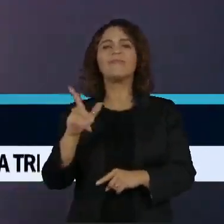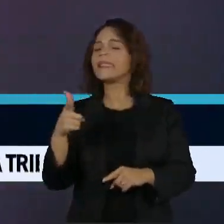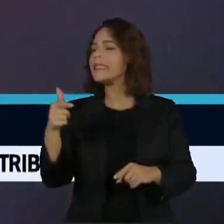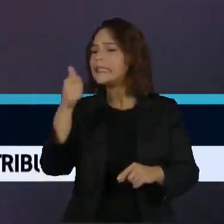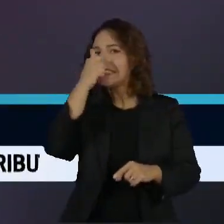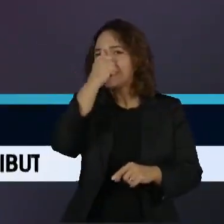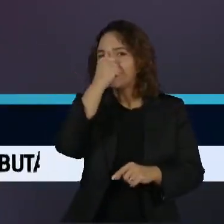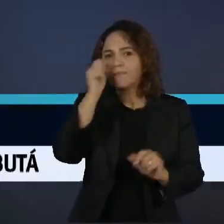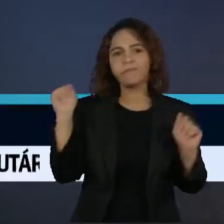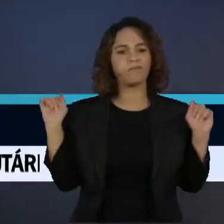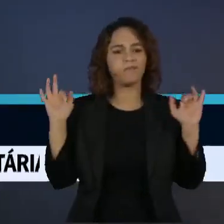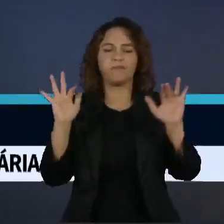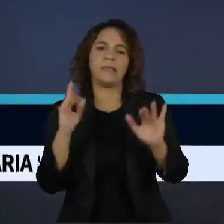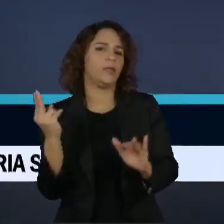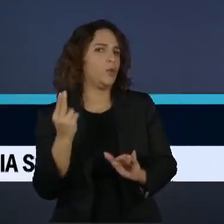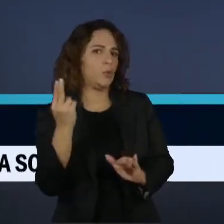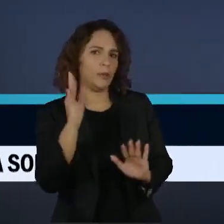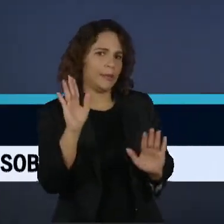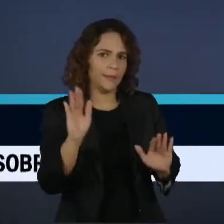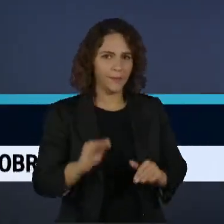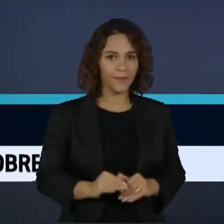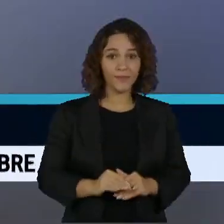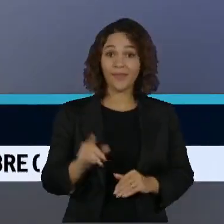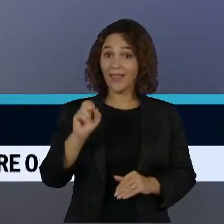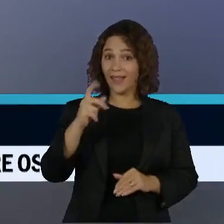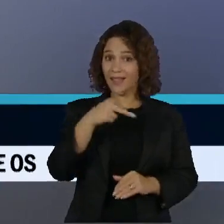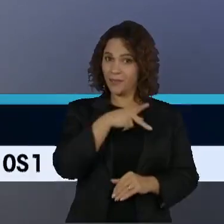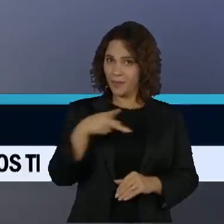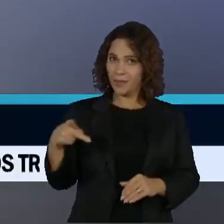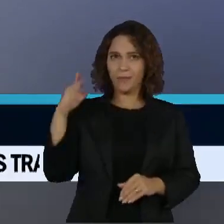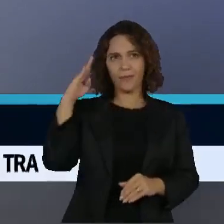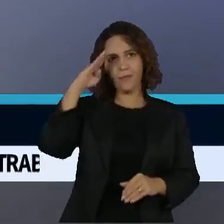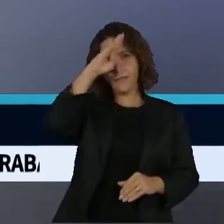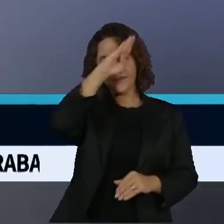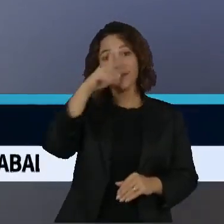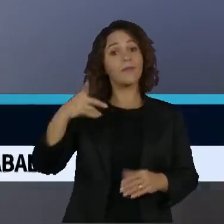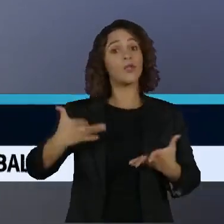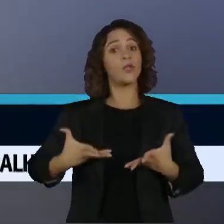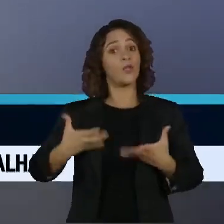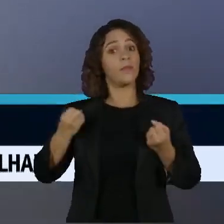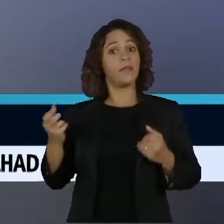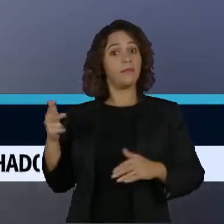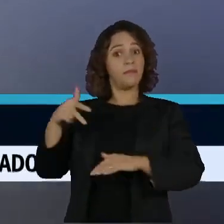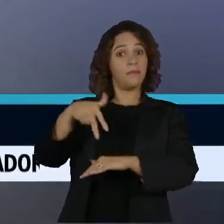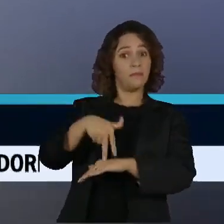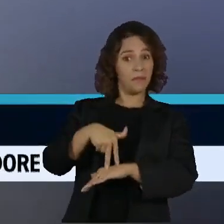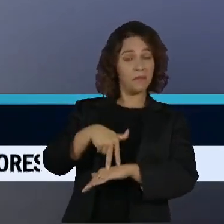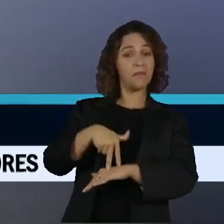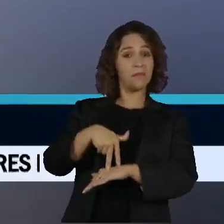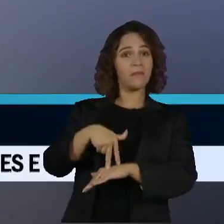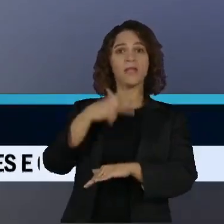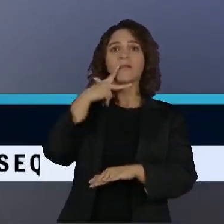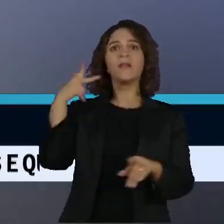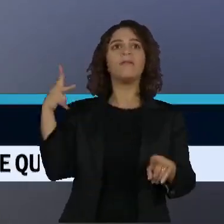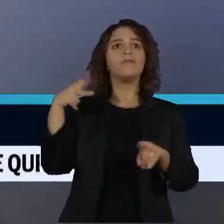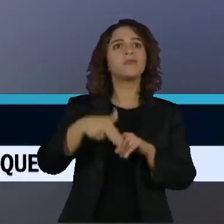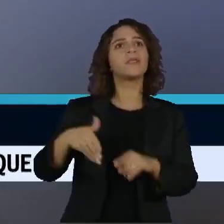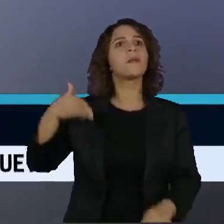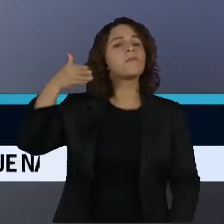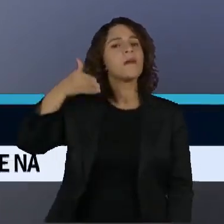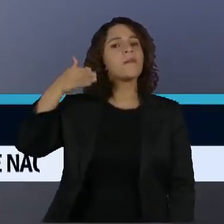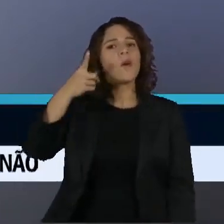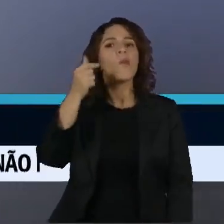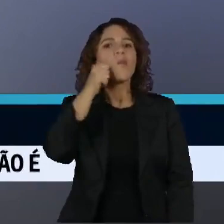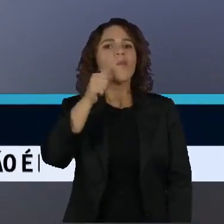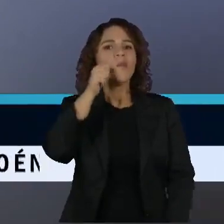físico para os jornalistas. O ex-presidente Jair Bolsonaro entrou de surpresa na conferência e interrompeu o discurso de uma